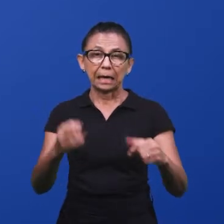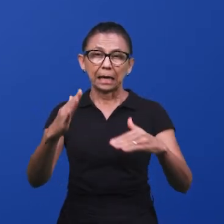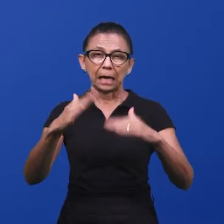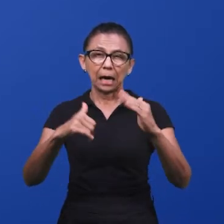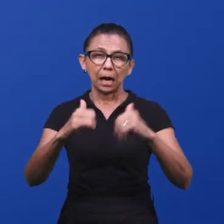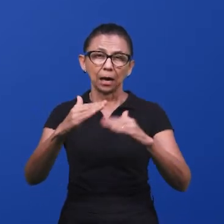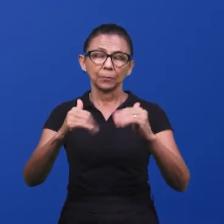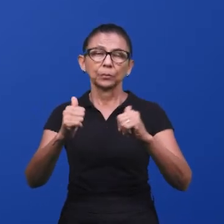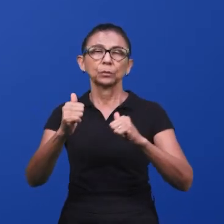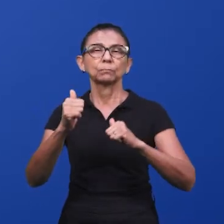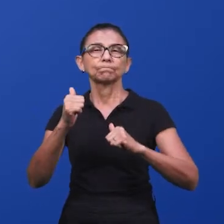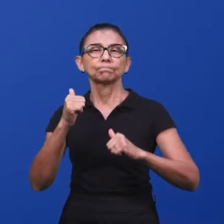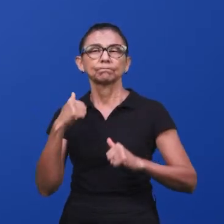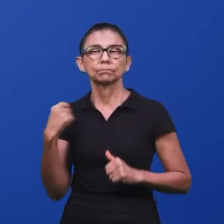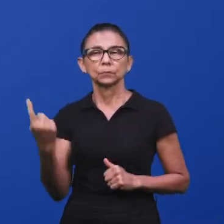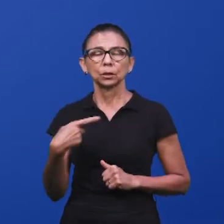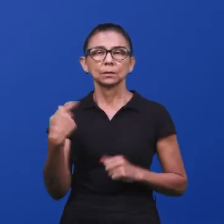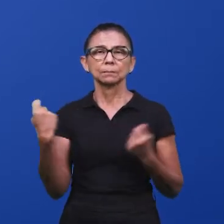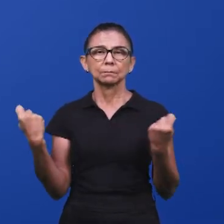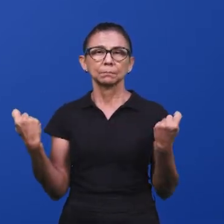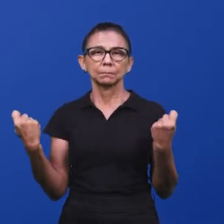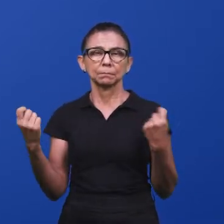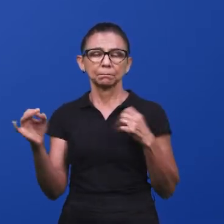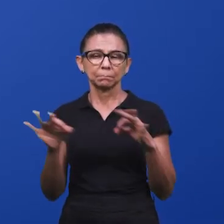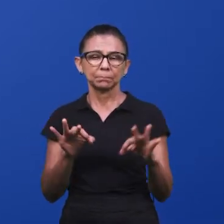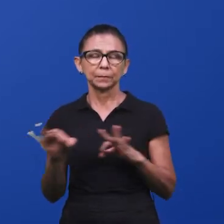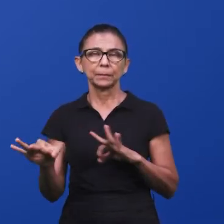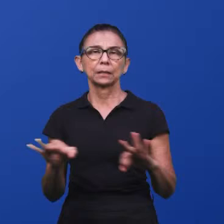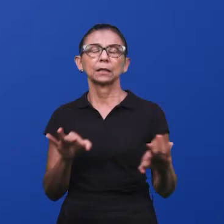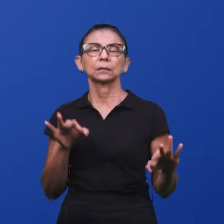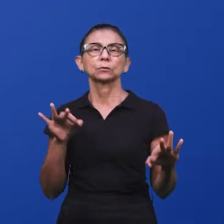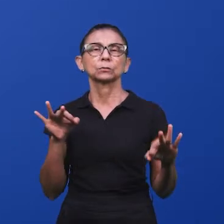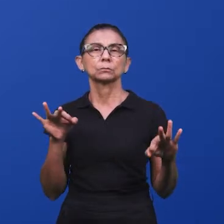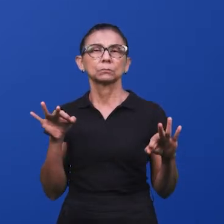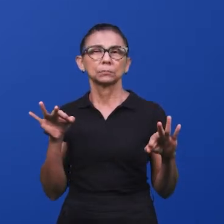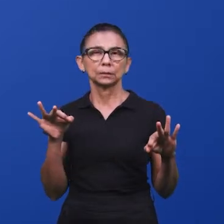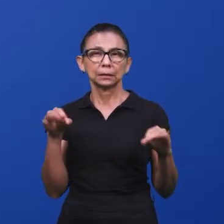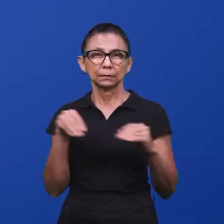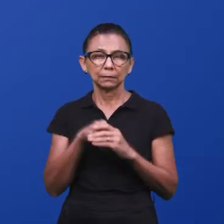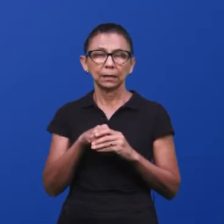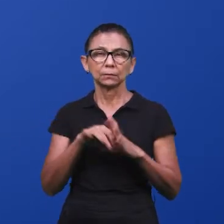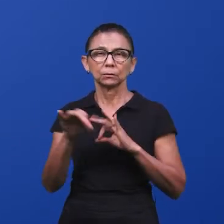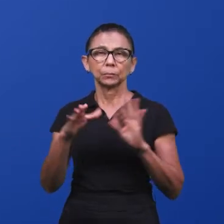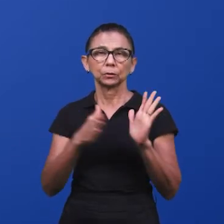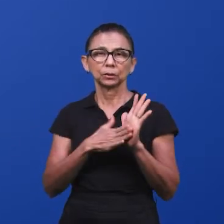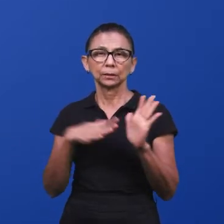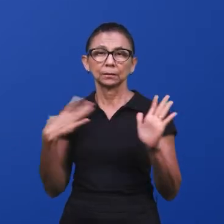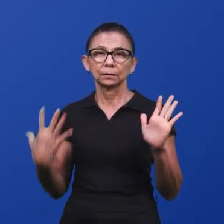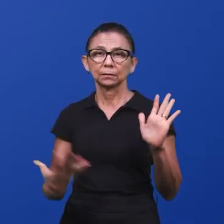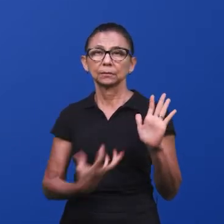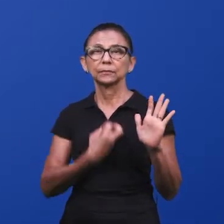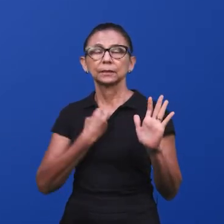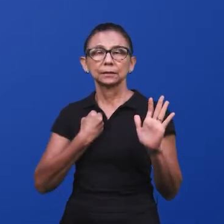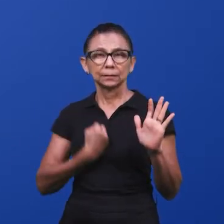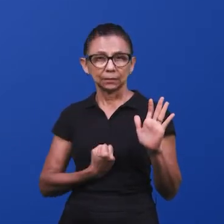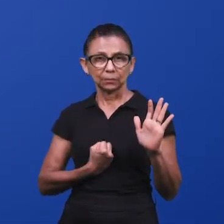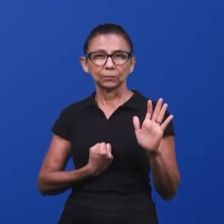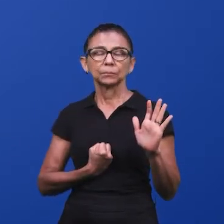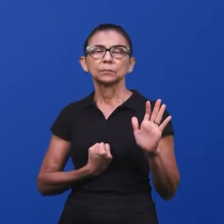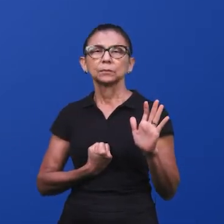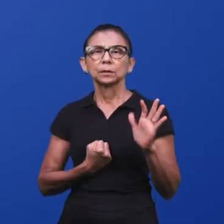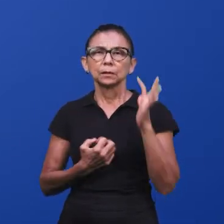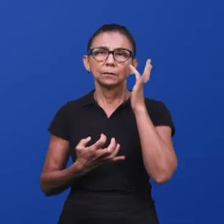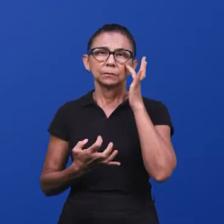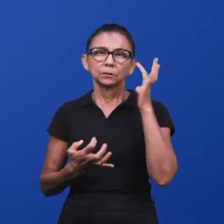destreza daquilo que o servo precisa estar preparado em conformidade com aquilo que é o projeto de salvação. É o servo que